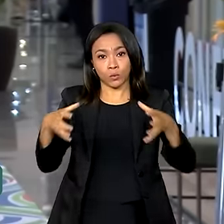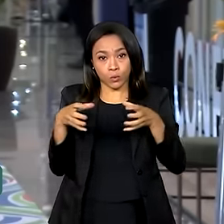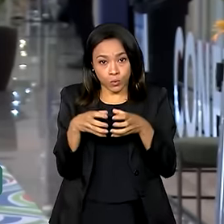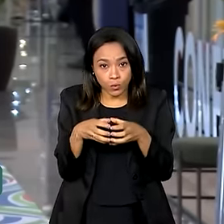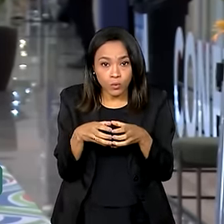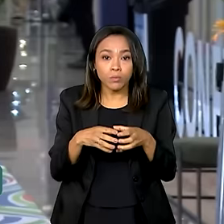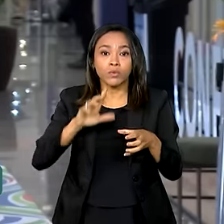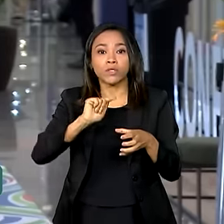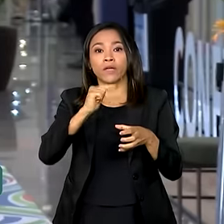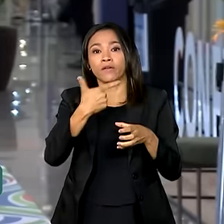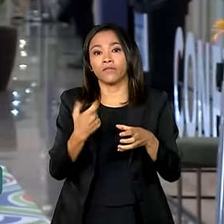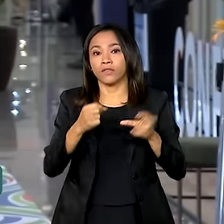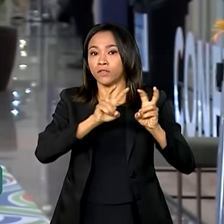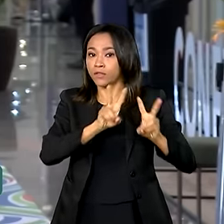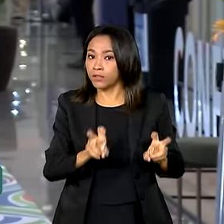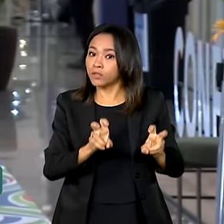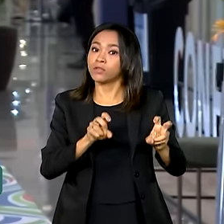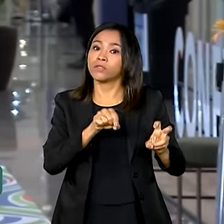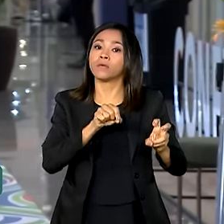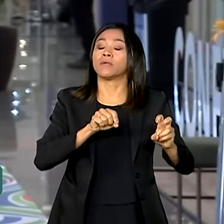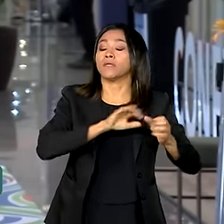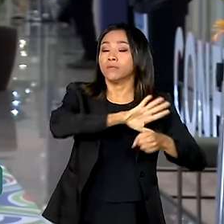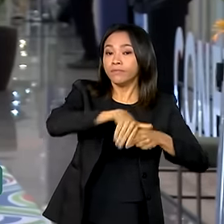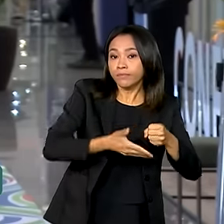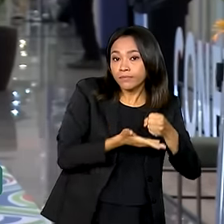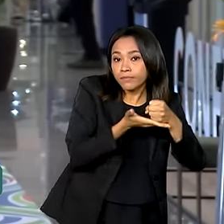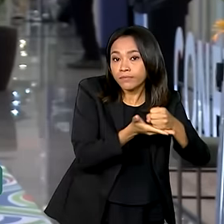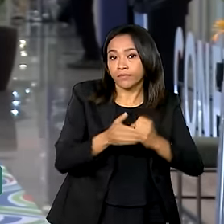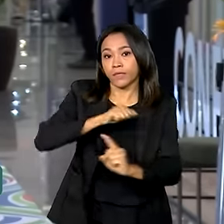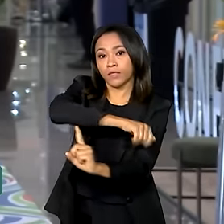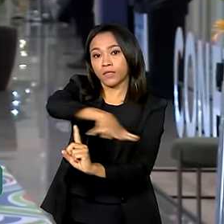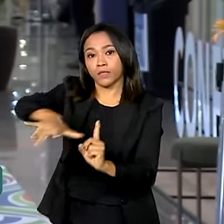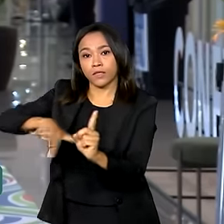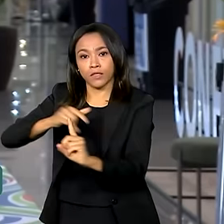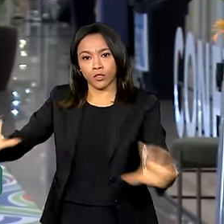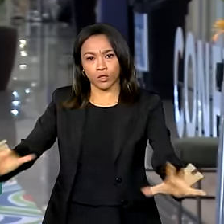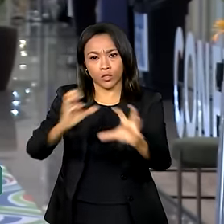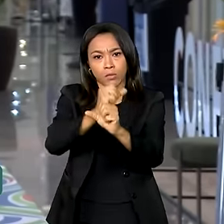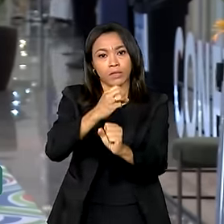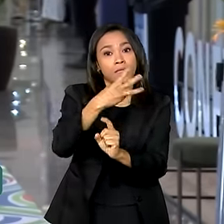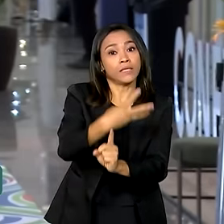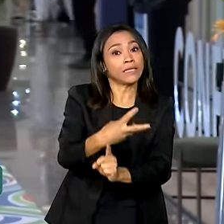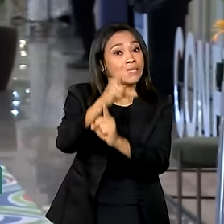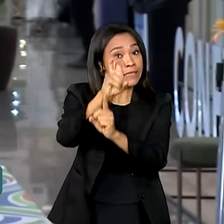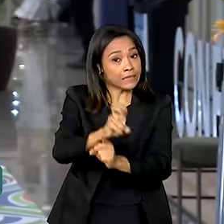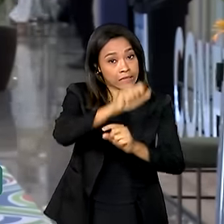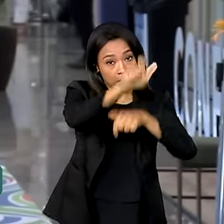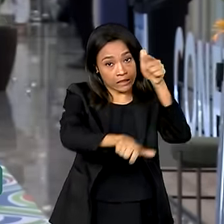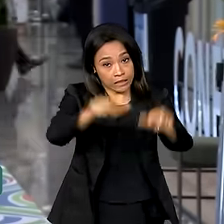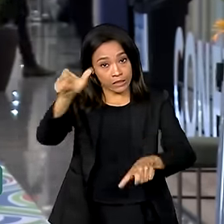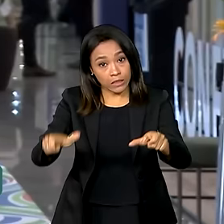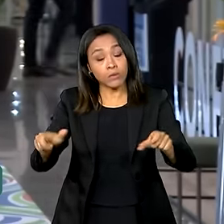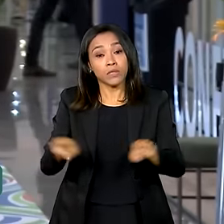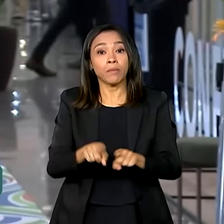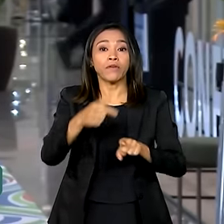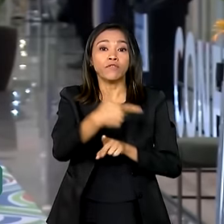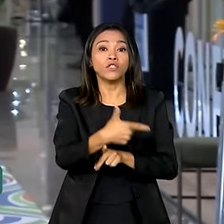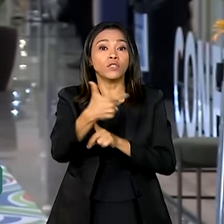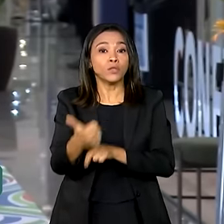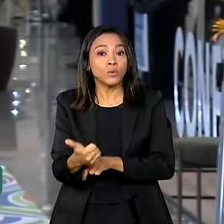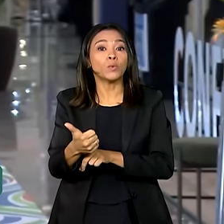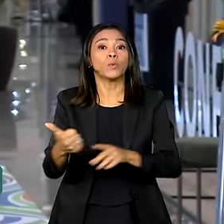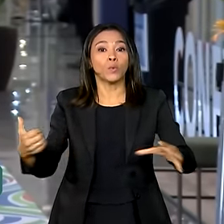sustentabilidade e meio ambiente. São 35 delegações, incluindo os 21 membros do G20